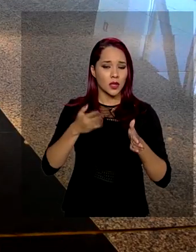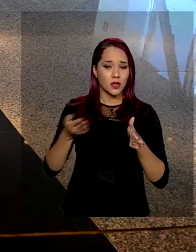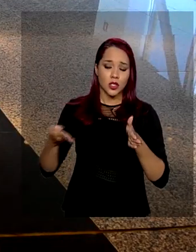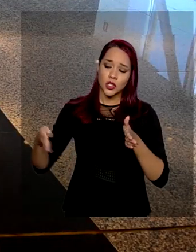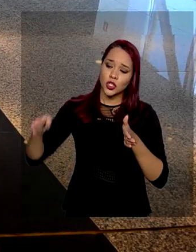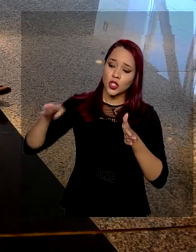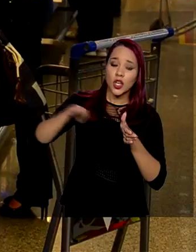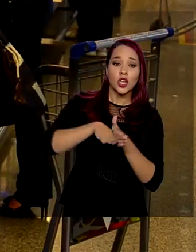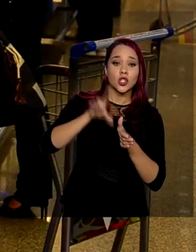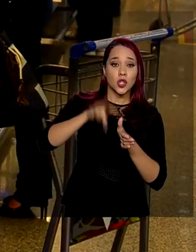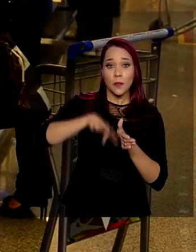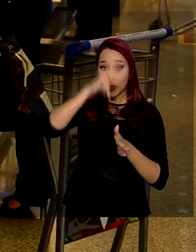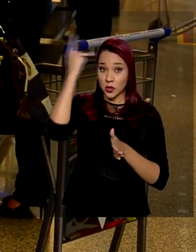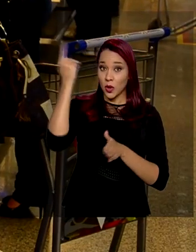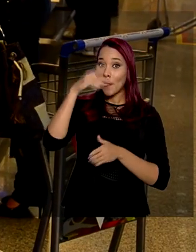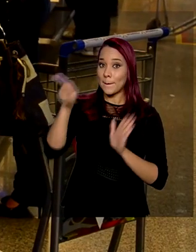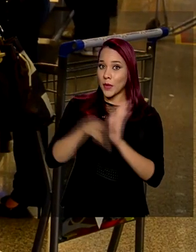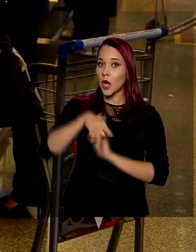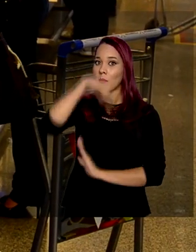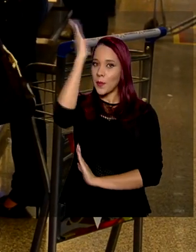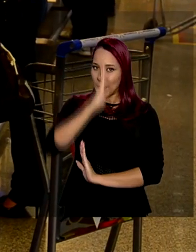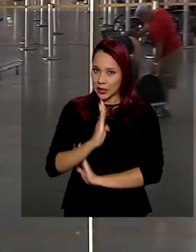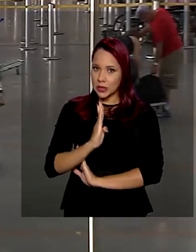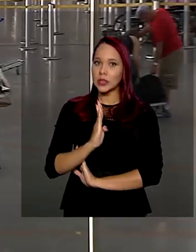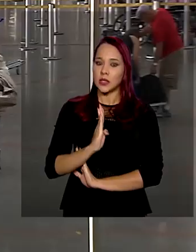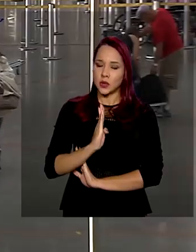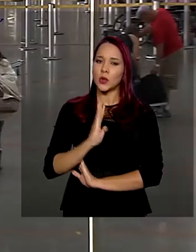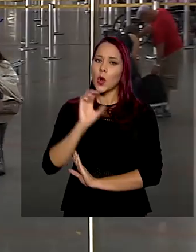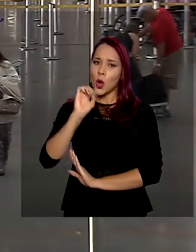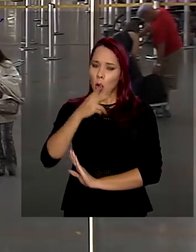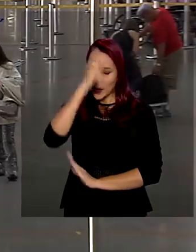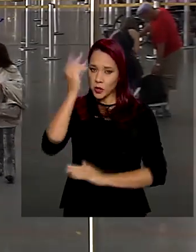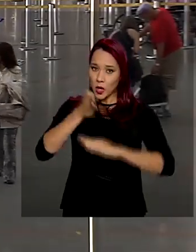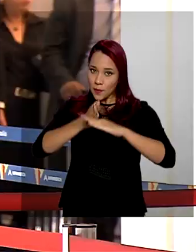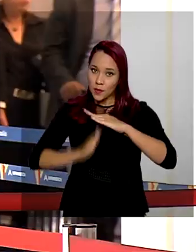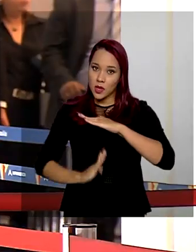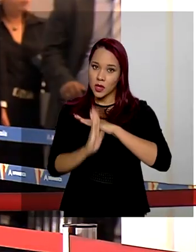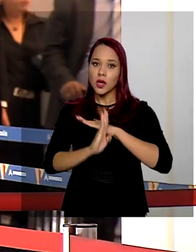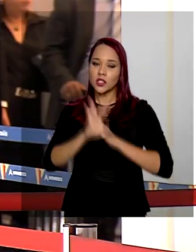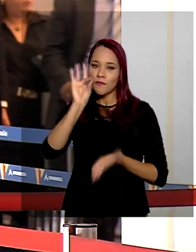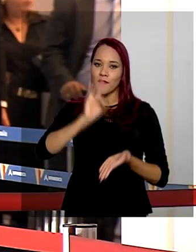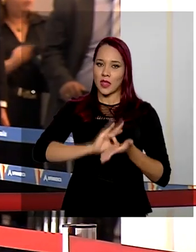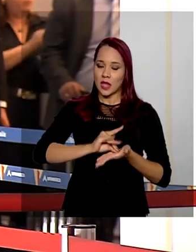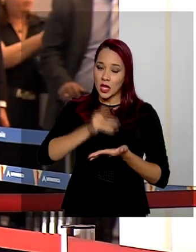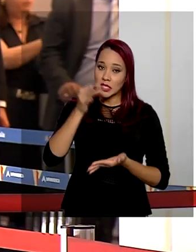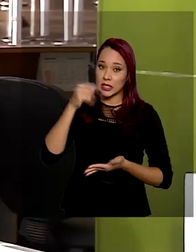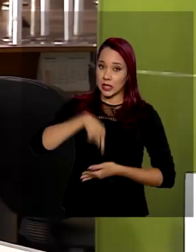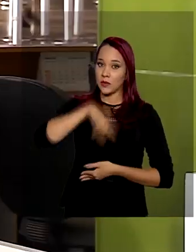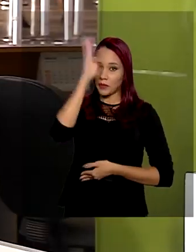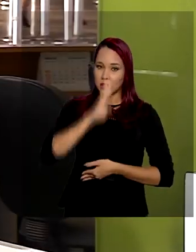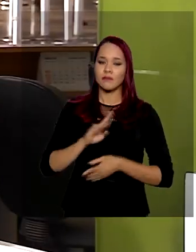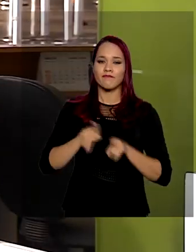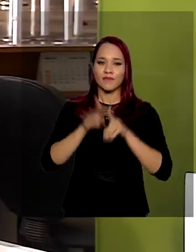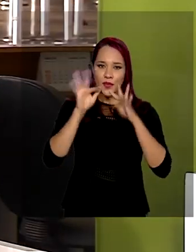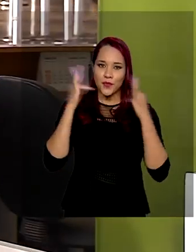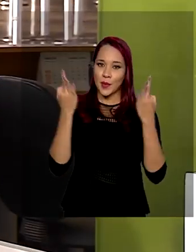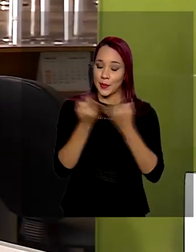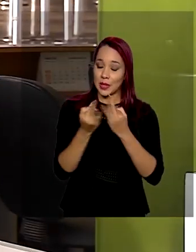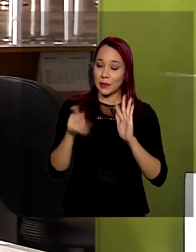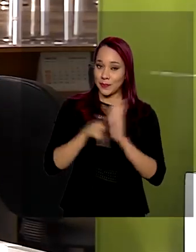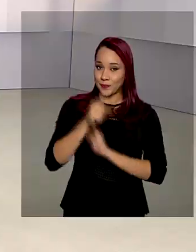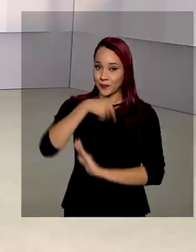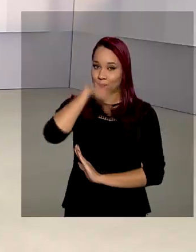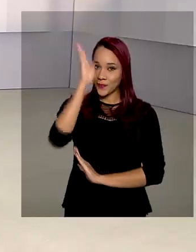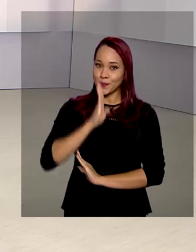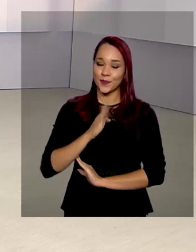apenas os brasileiros nativos ou naturalizados, imigrantes com residência definitiva e familiares de brasileiros.